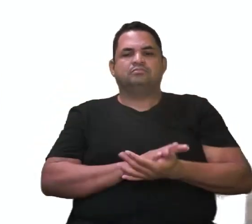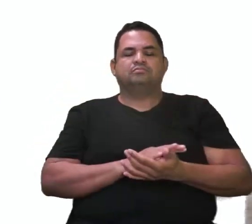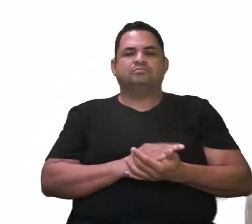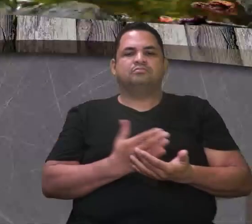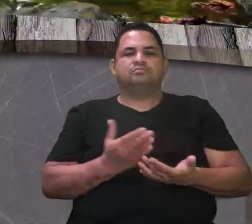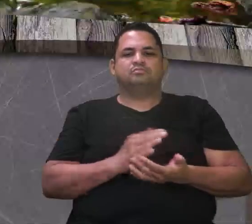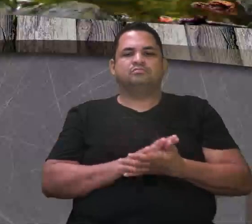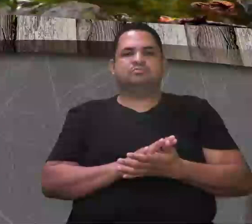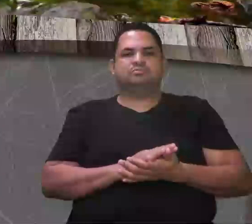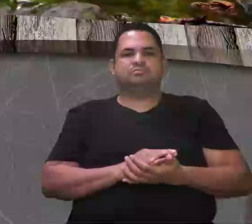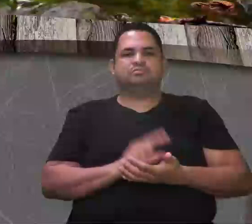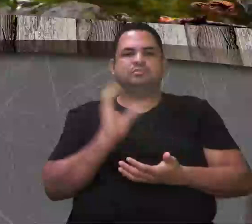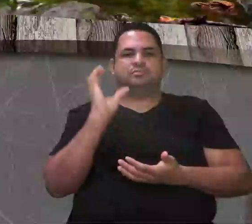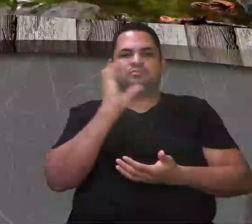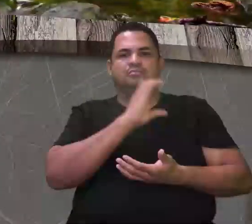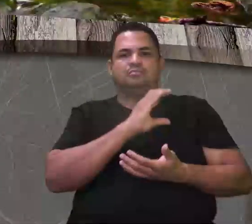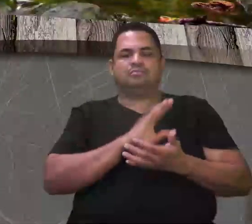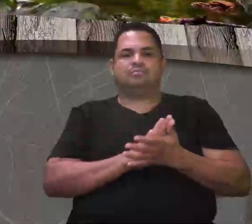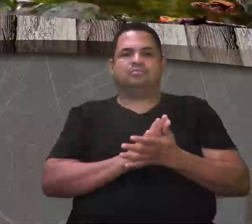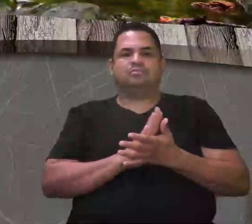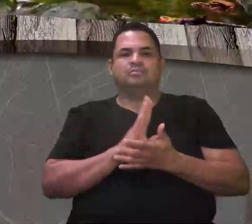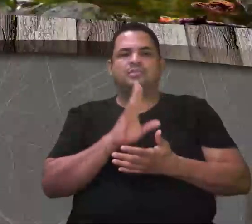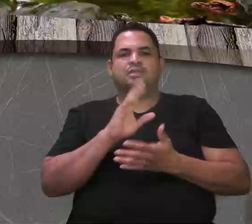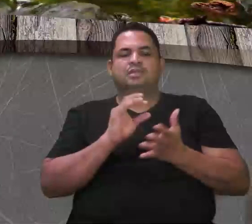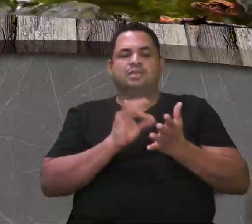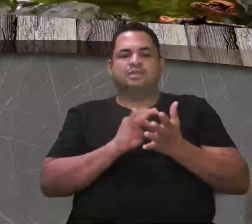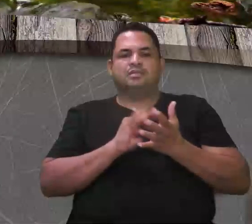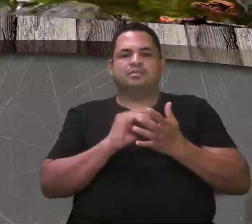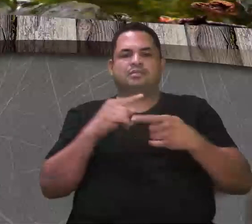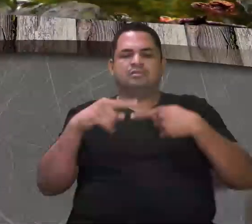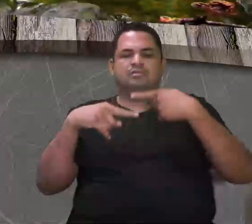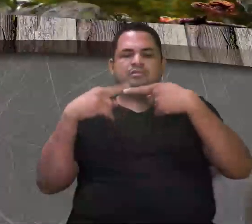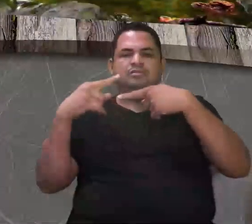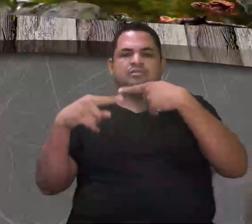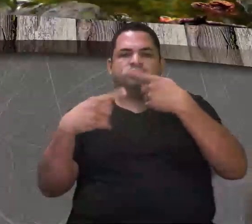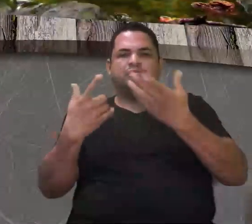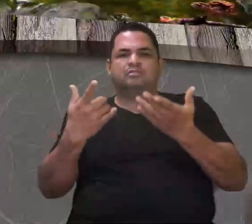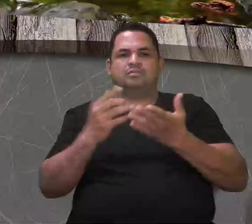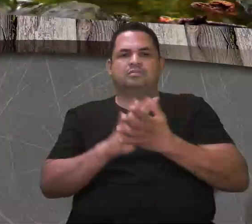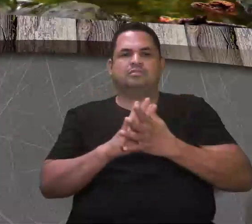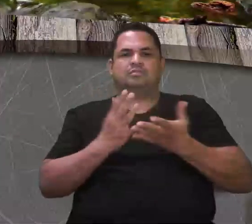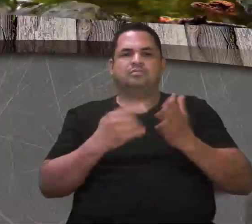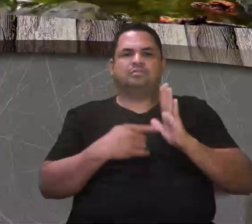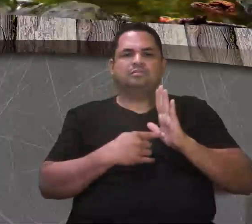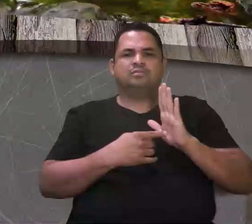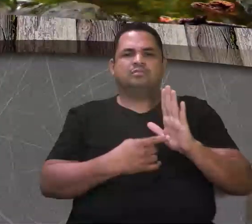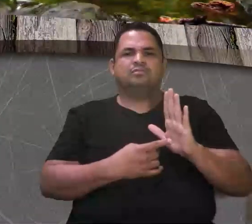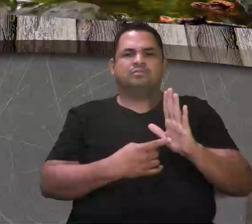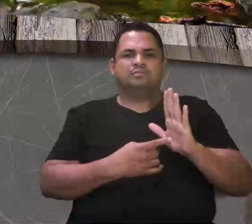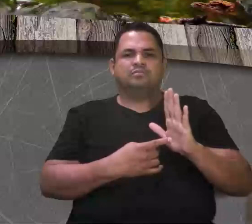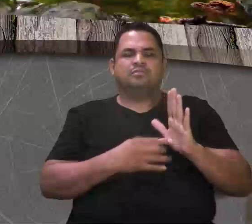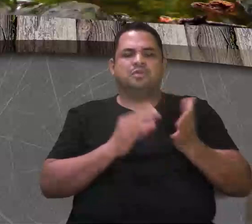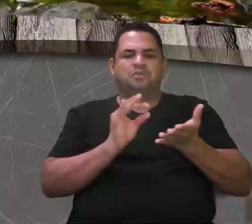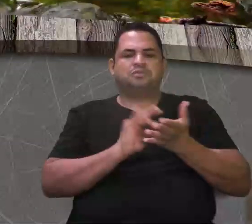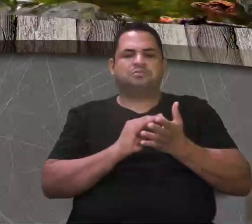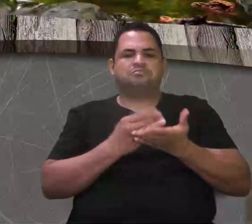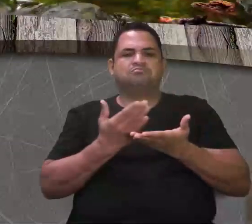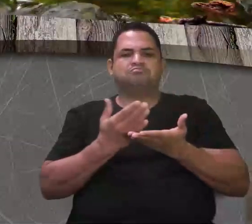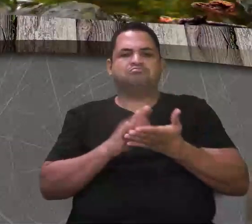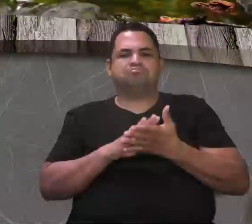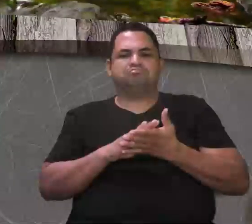rapidamente. As evidências evolutivas, elas nos dão... Toda evidência é uma prova,